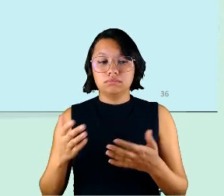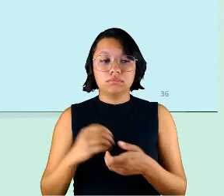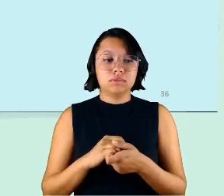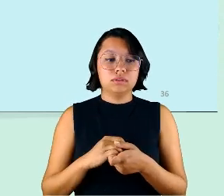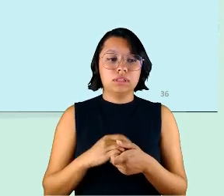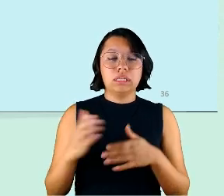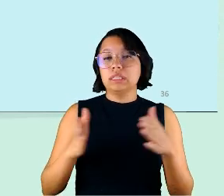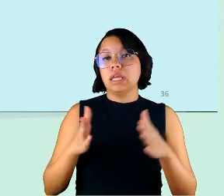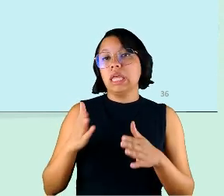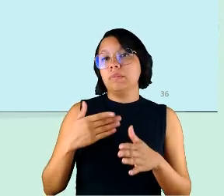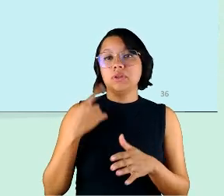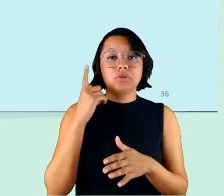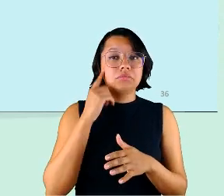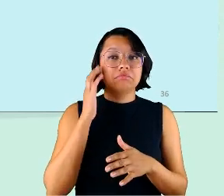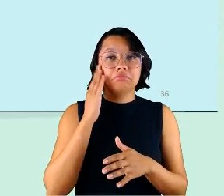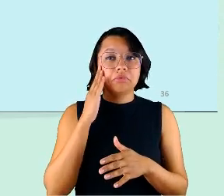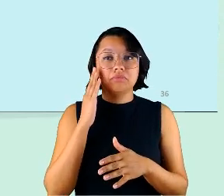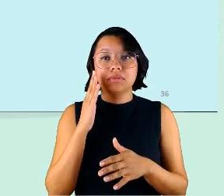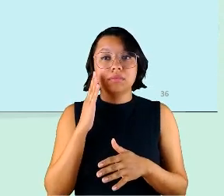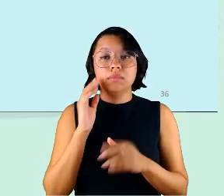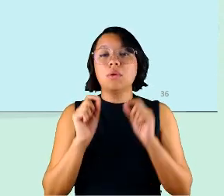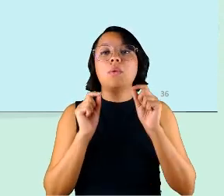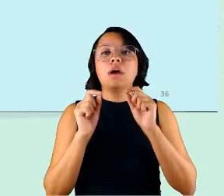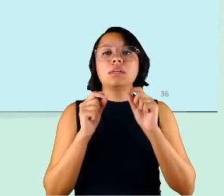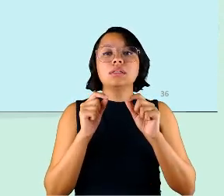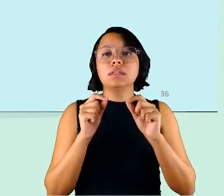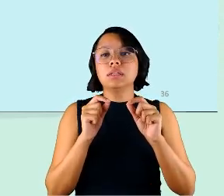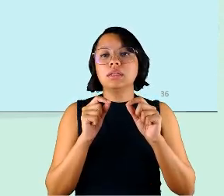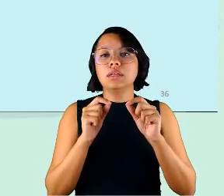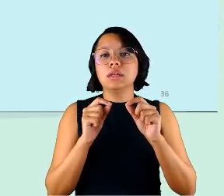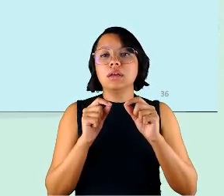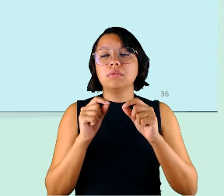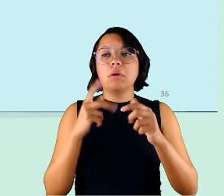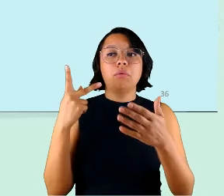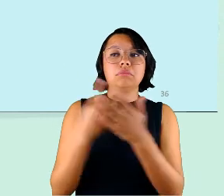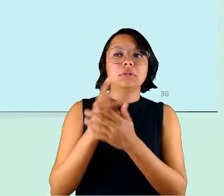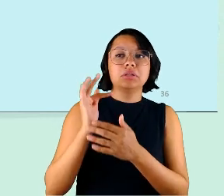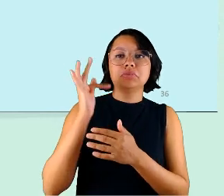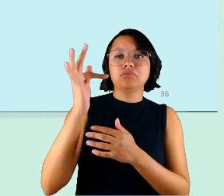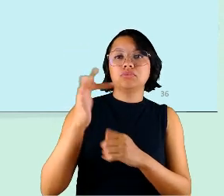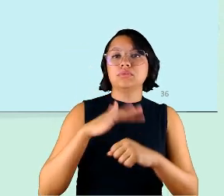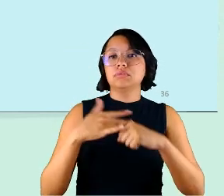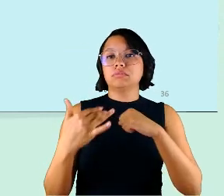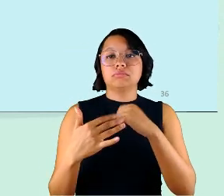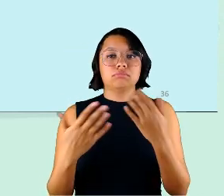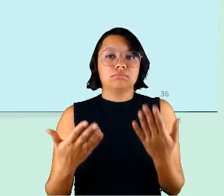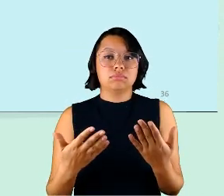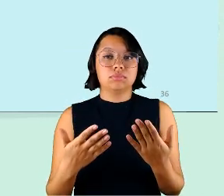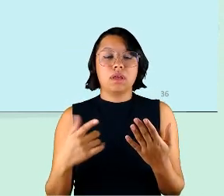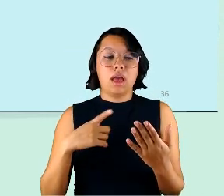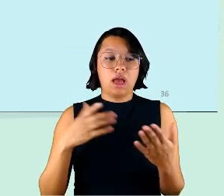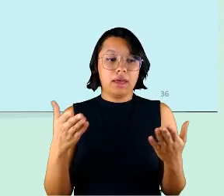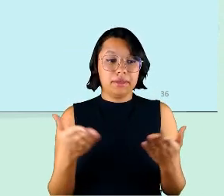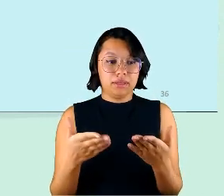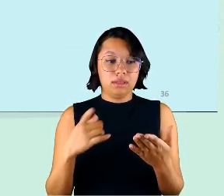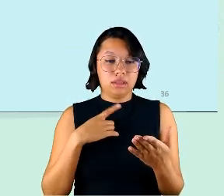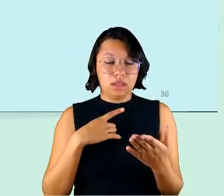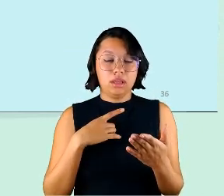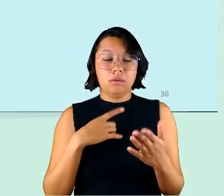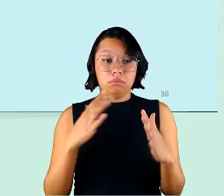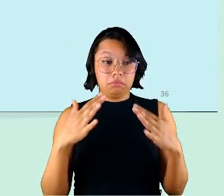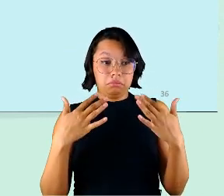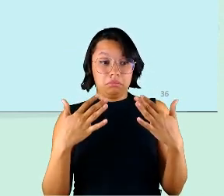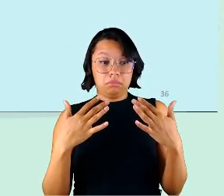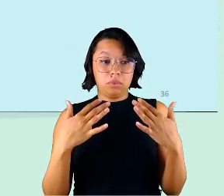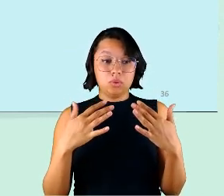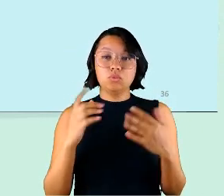quais seriam os desdobramentos da situação e aí a gente tem uma coisa surpreendente que os gestores colocam